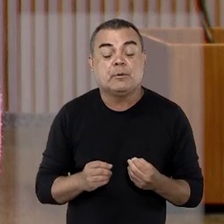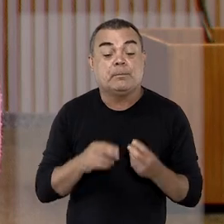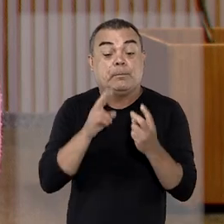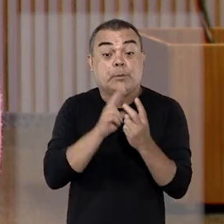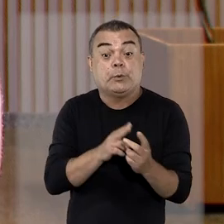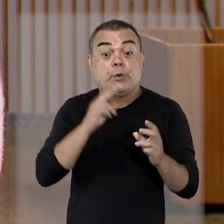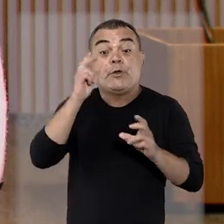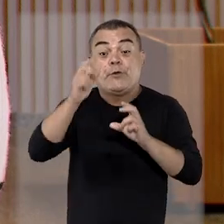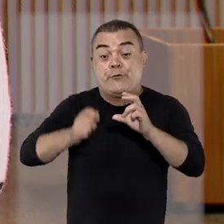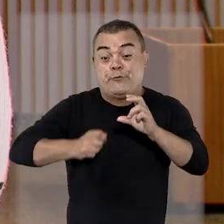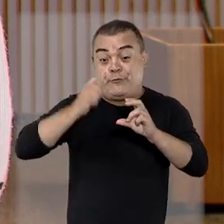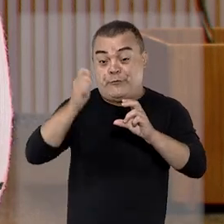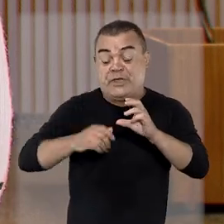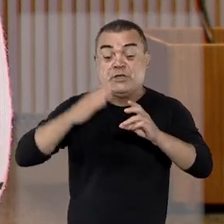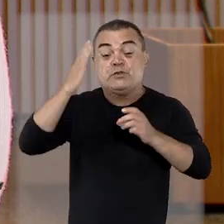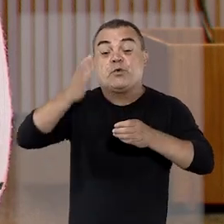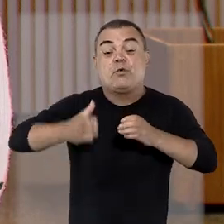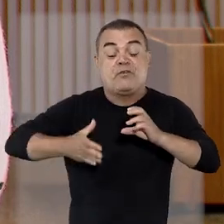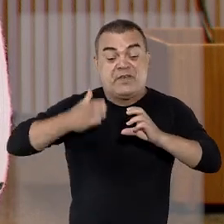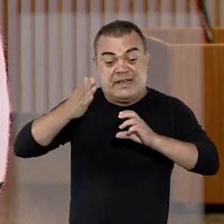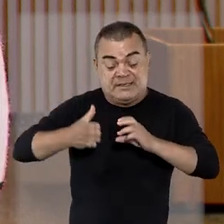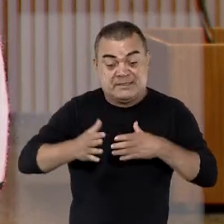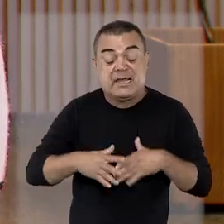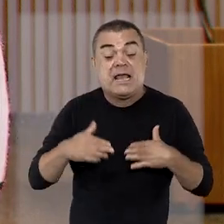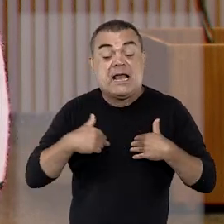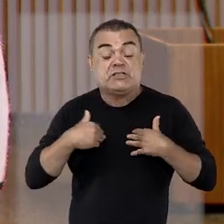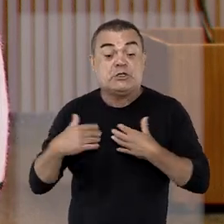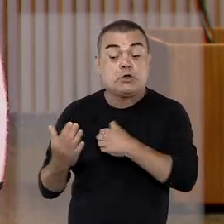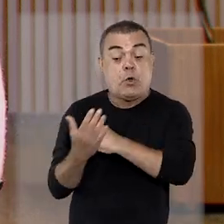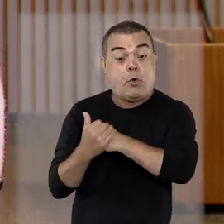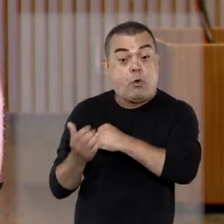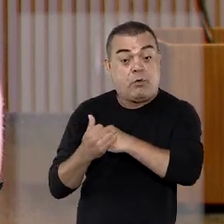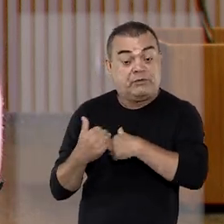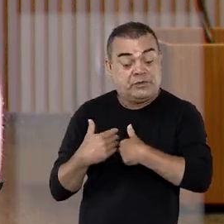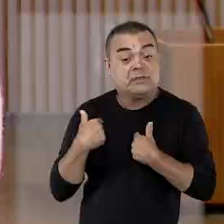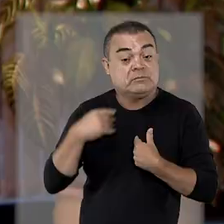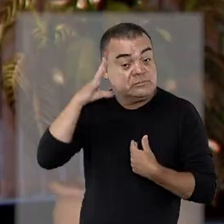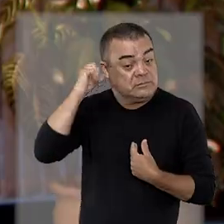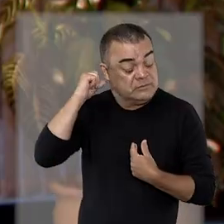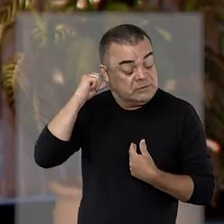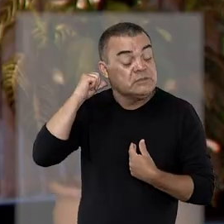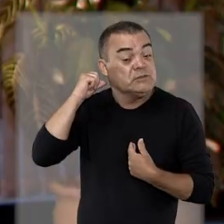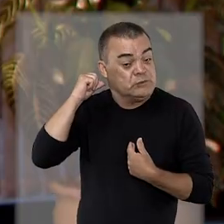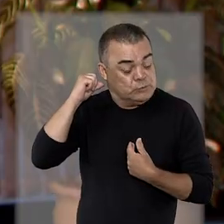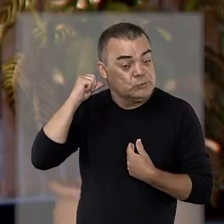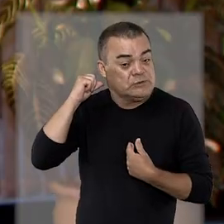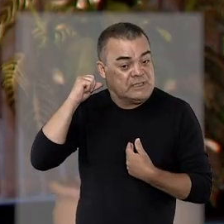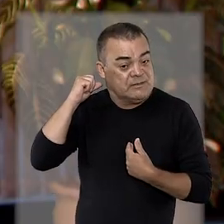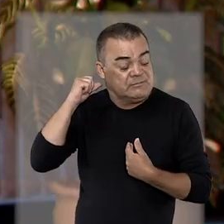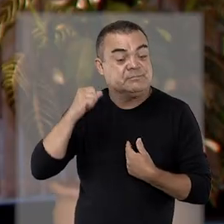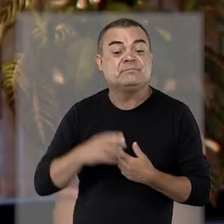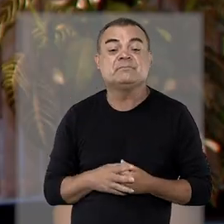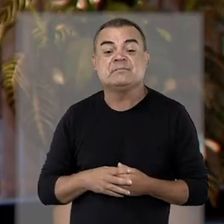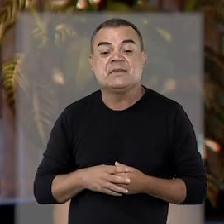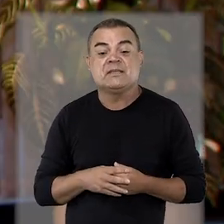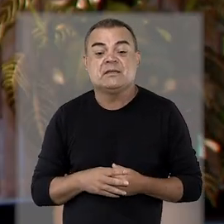que é por videoconferência, mas ao mesmo tempo nós ouvimos a demanda dele. A gente escuta,